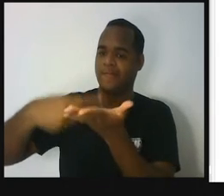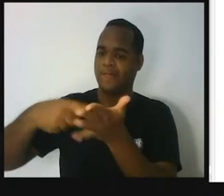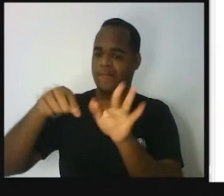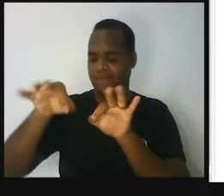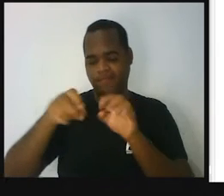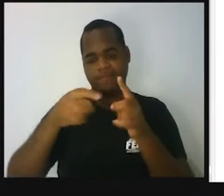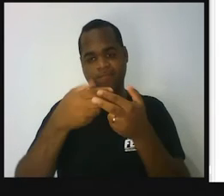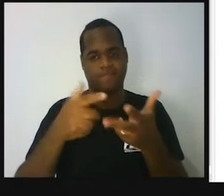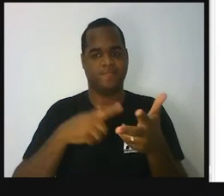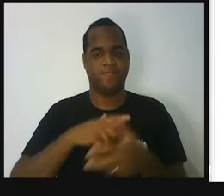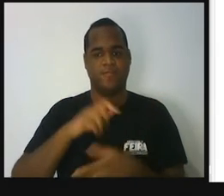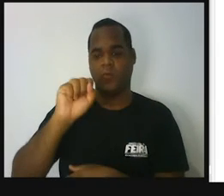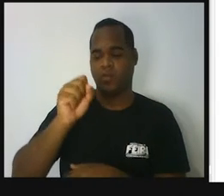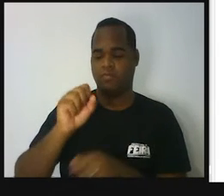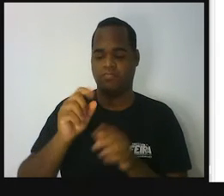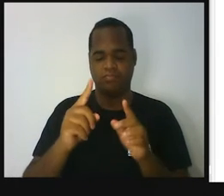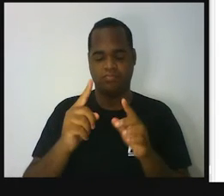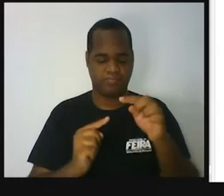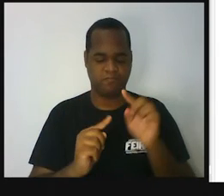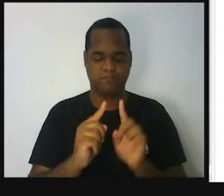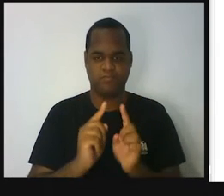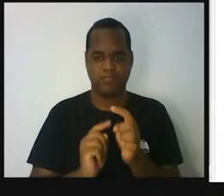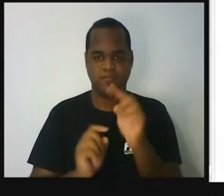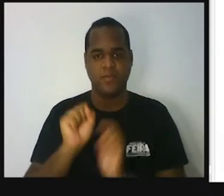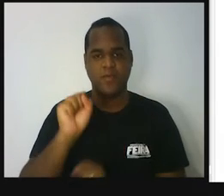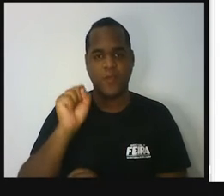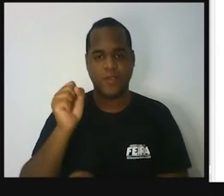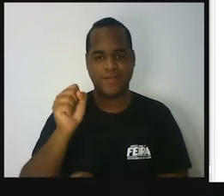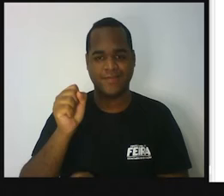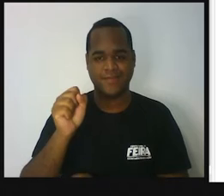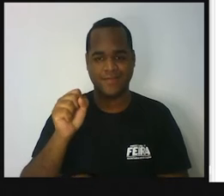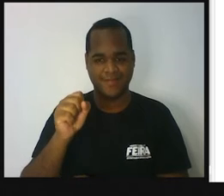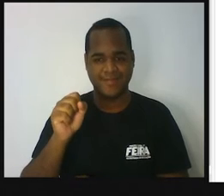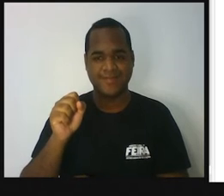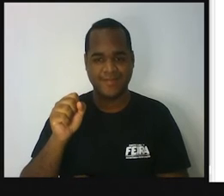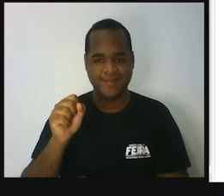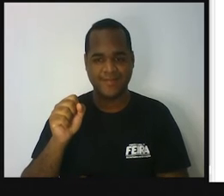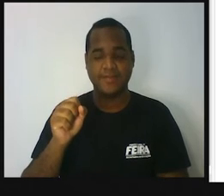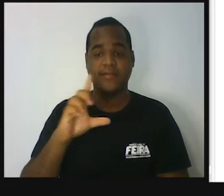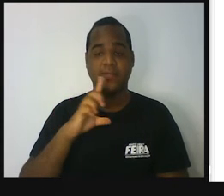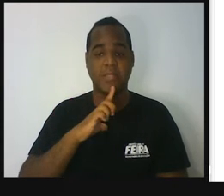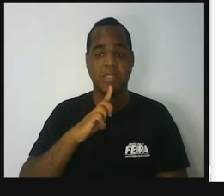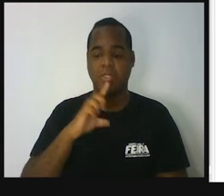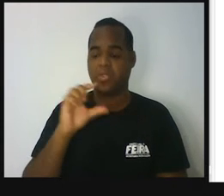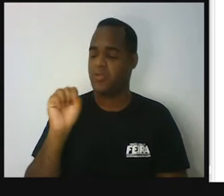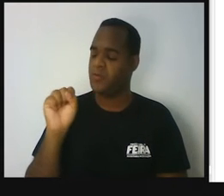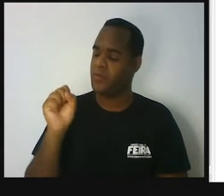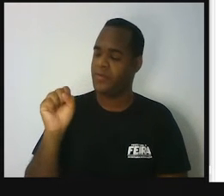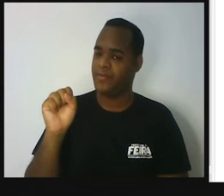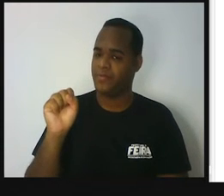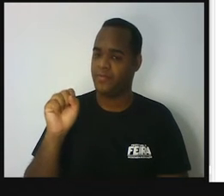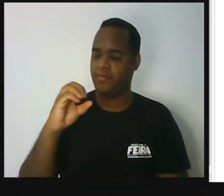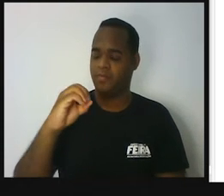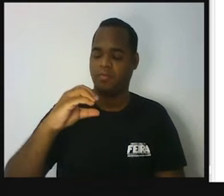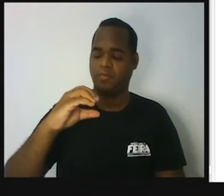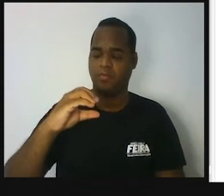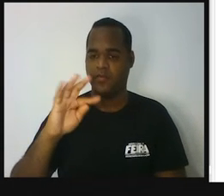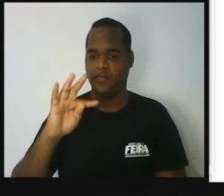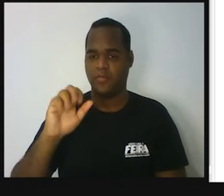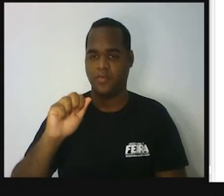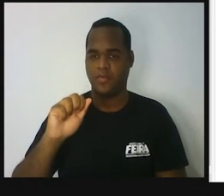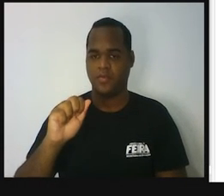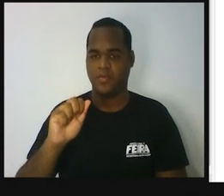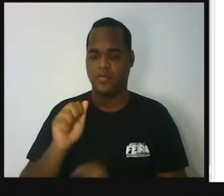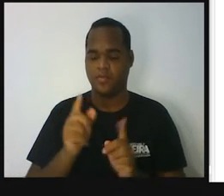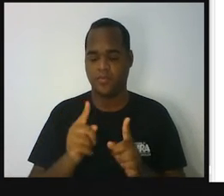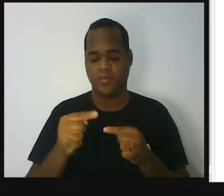Esse dado tem oito faces, ó, oito faces. Octa, oito, não é um cubo,